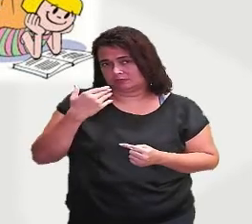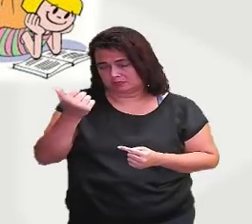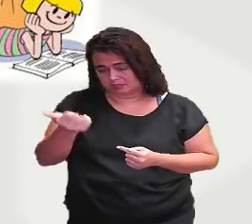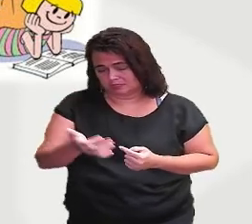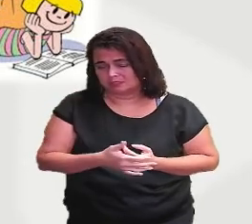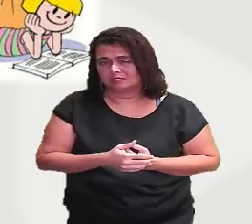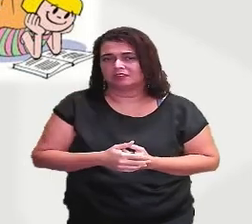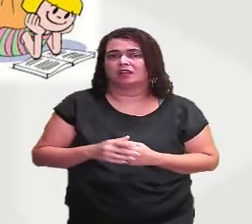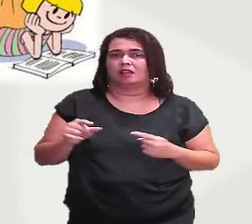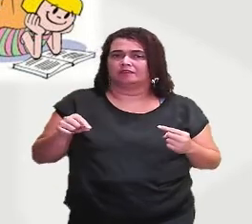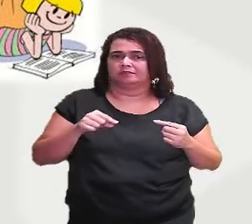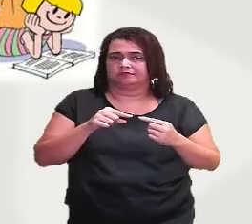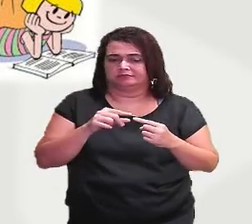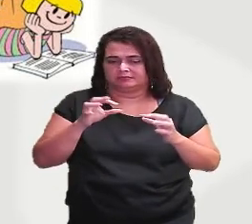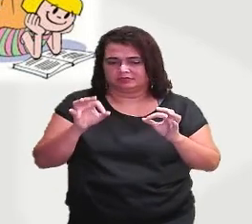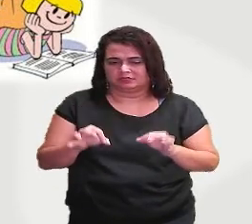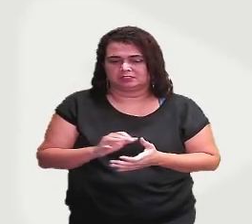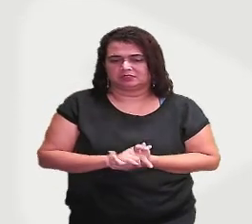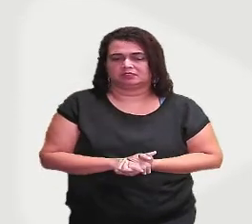Para a vida.